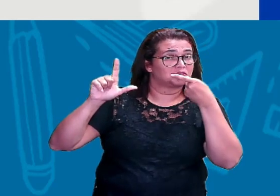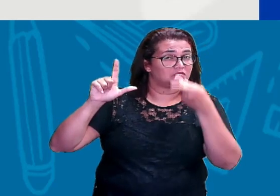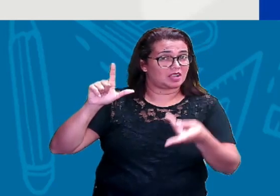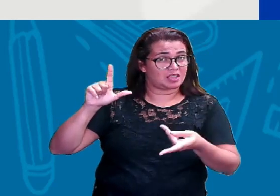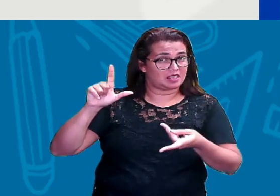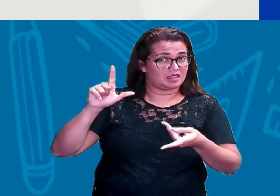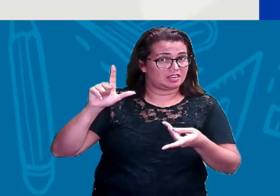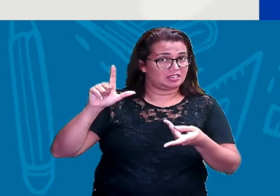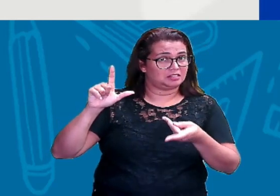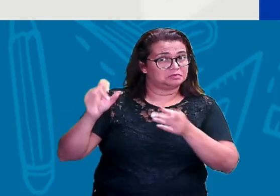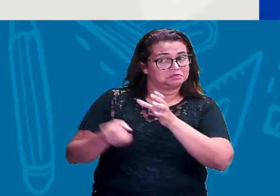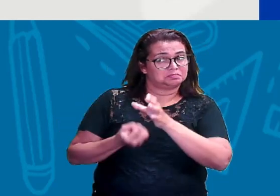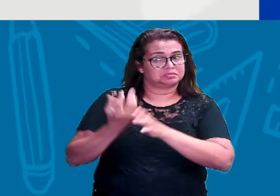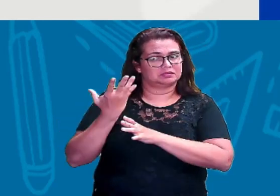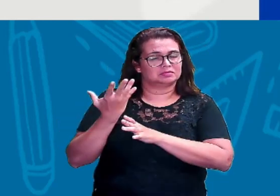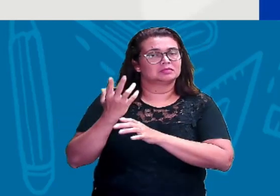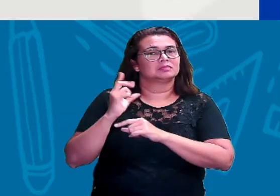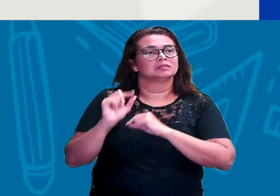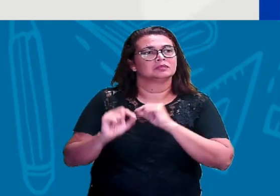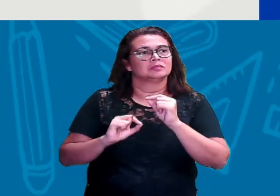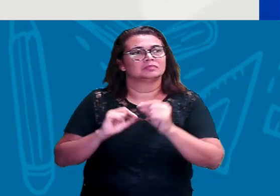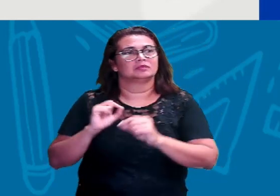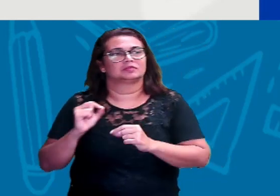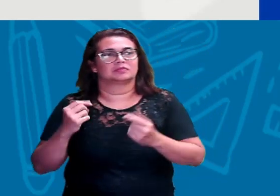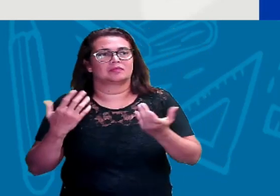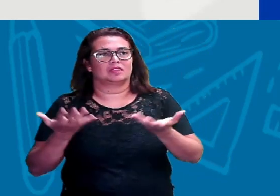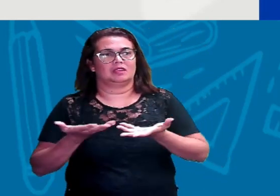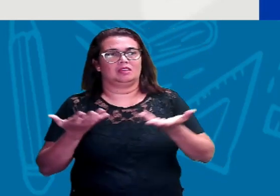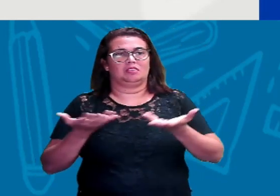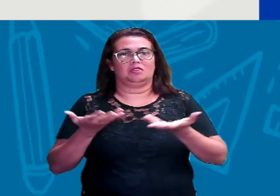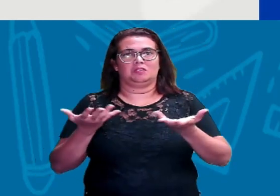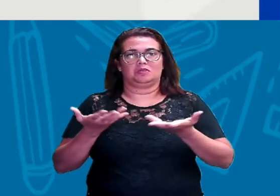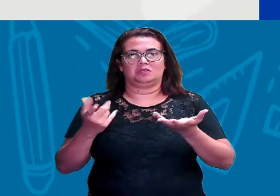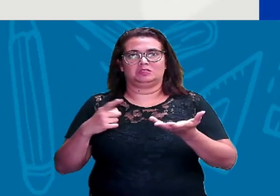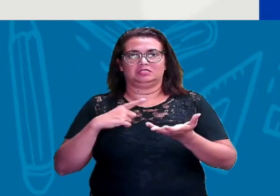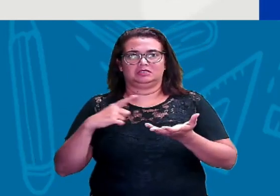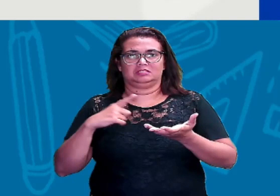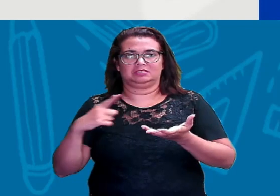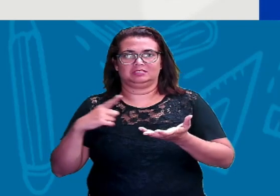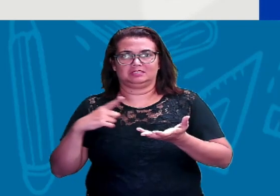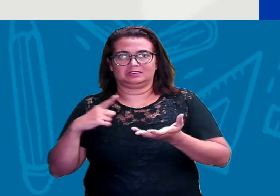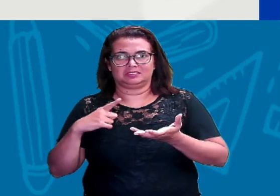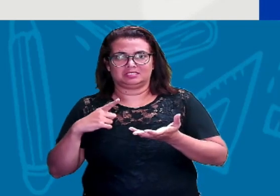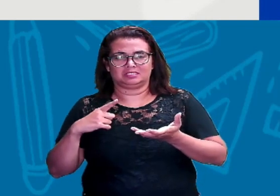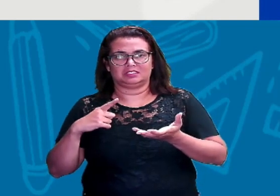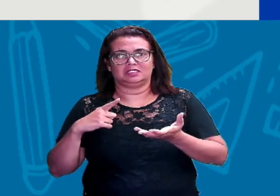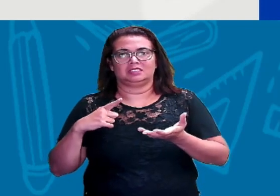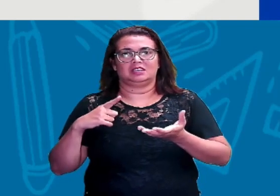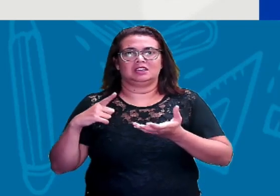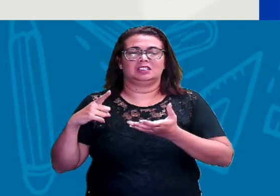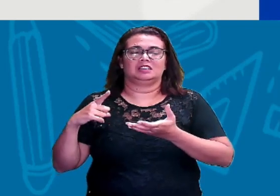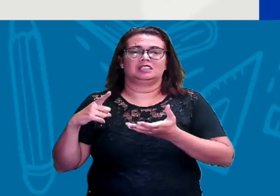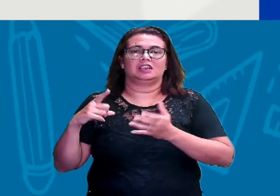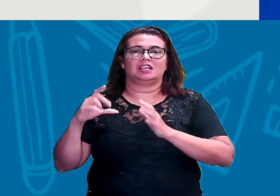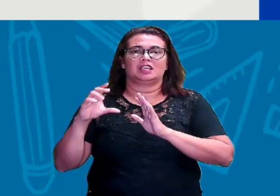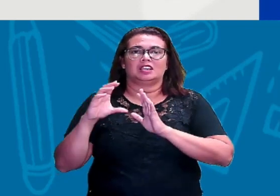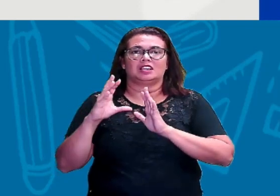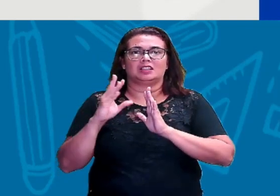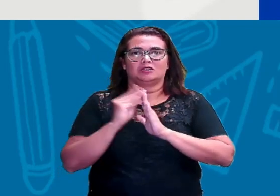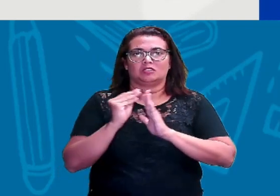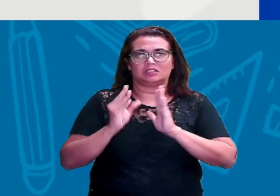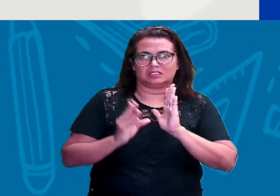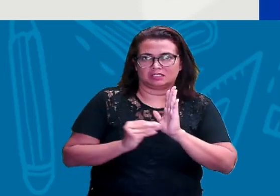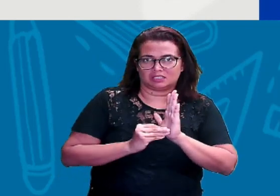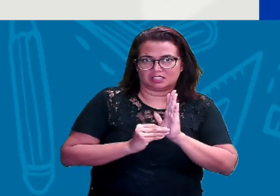origem. Gente, o que a gente traz hoje para vocês são conteúdos que tem, além de você saber